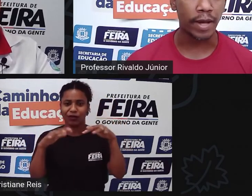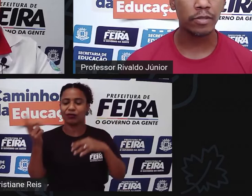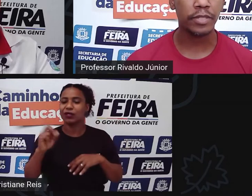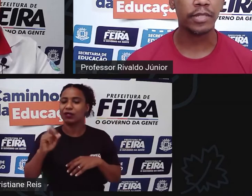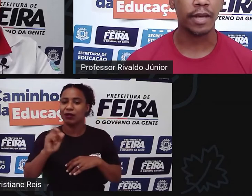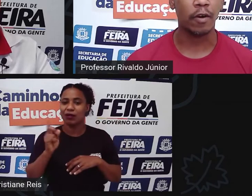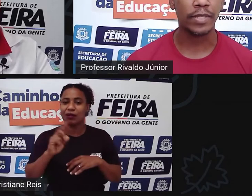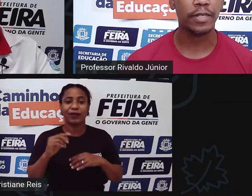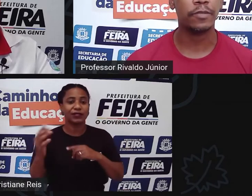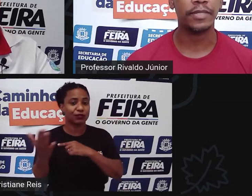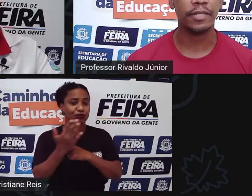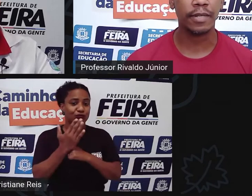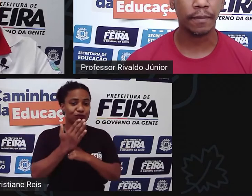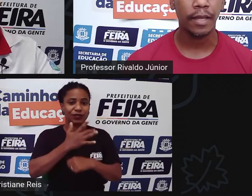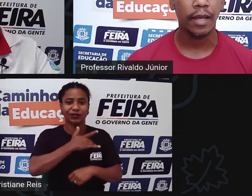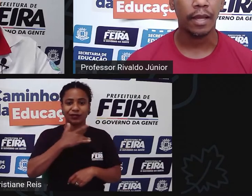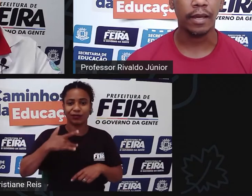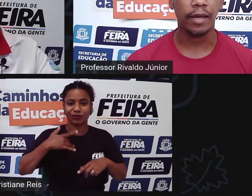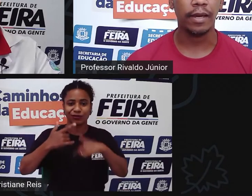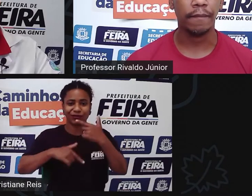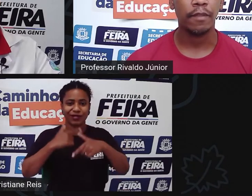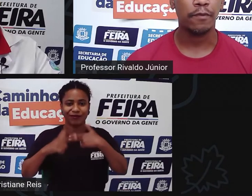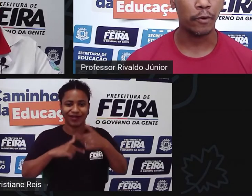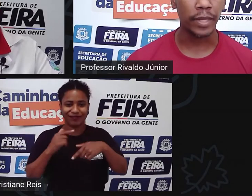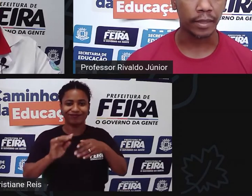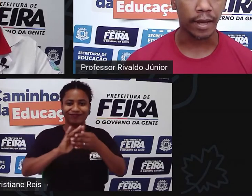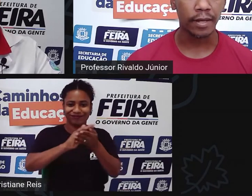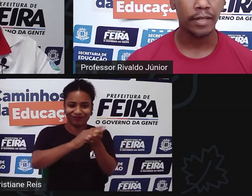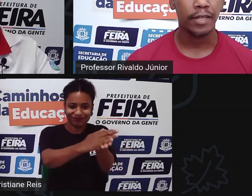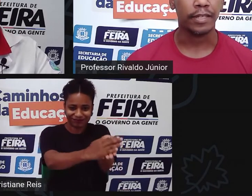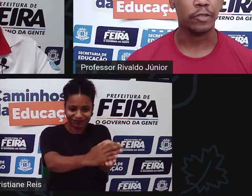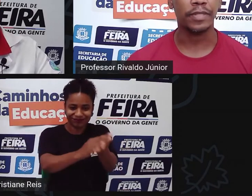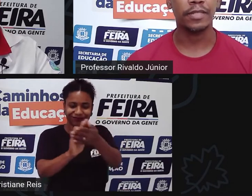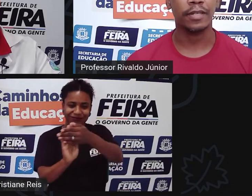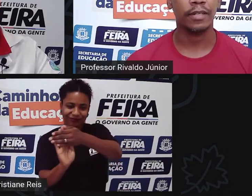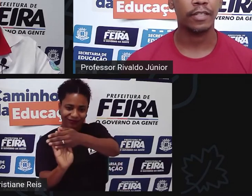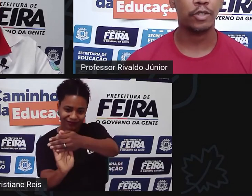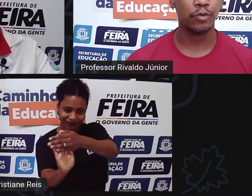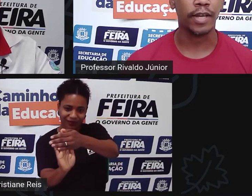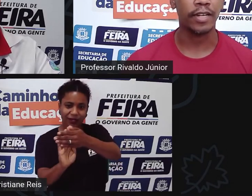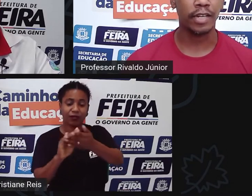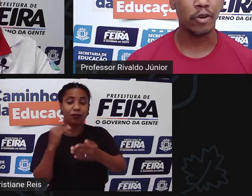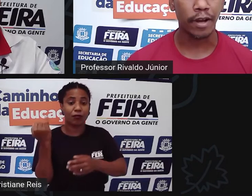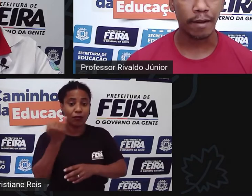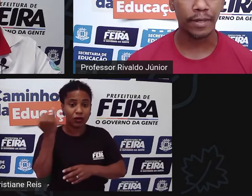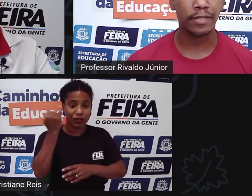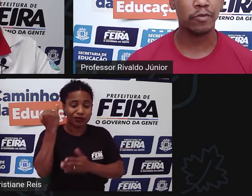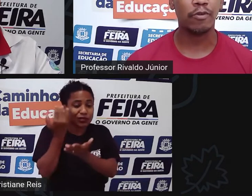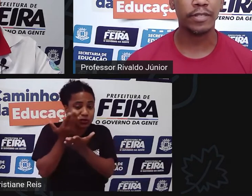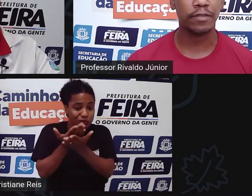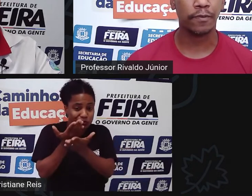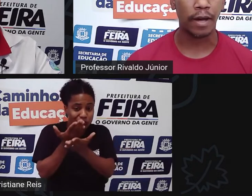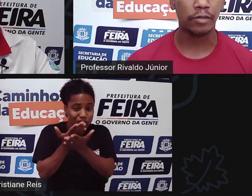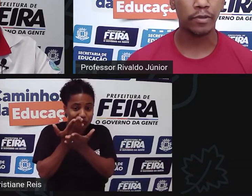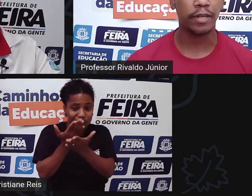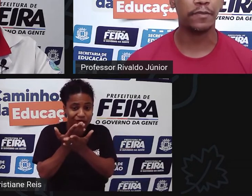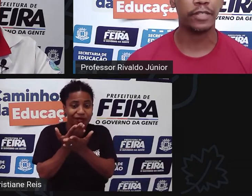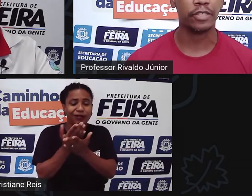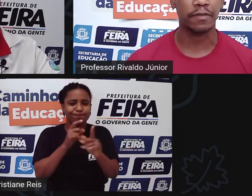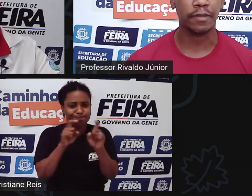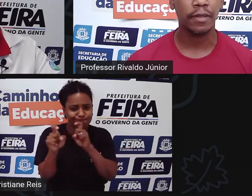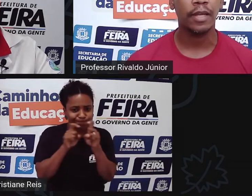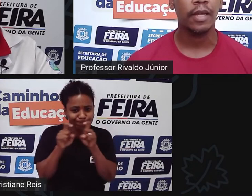é um passo inicial mas que a gente precisa fomentar que a gente precisa estudar e dialogar para que seja uma coisa de fato